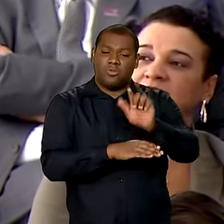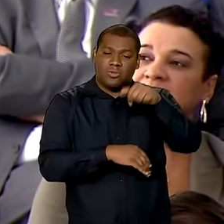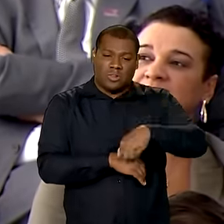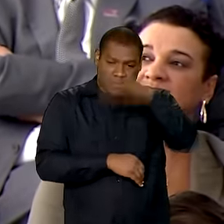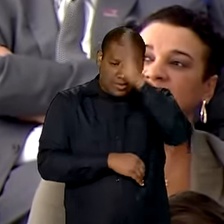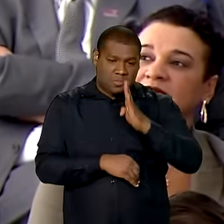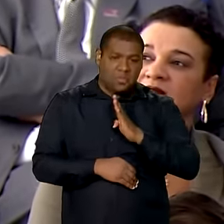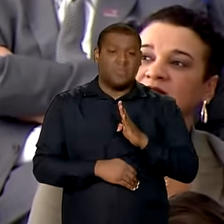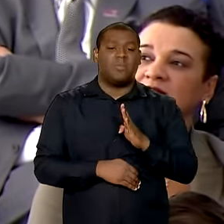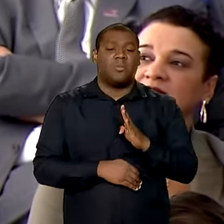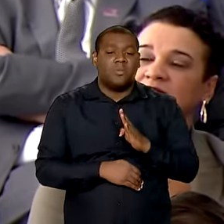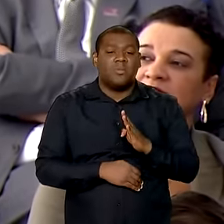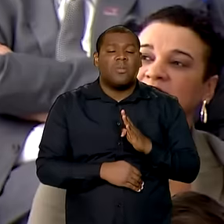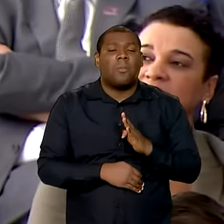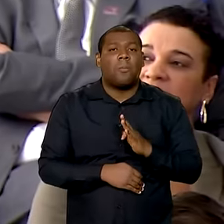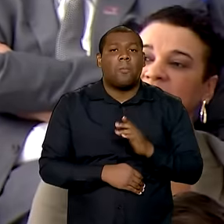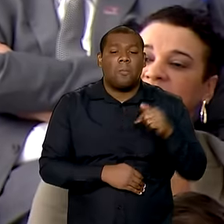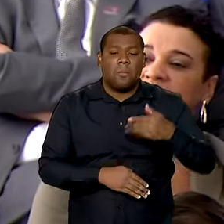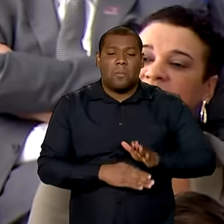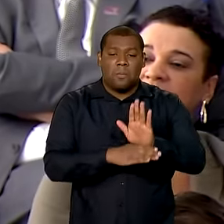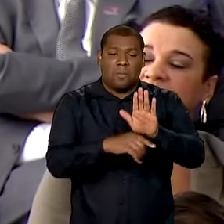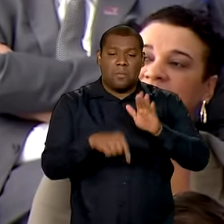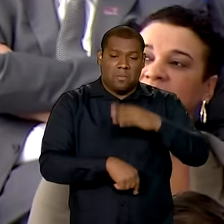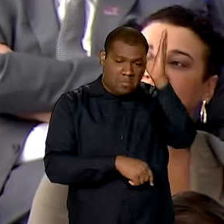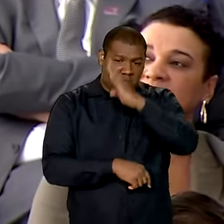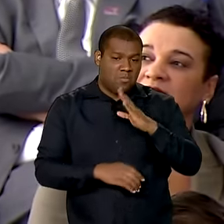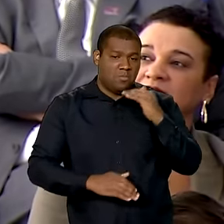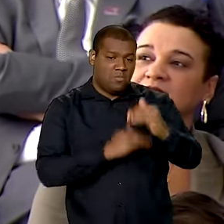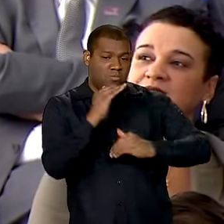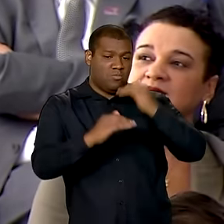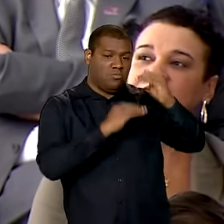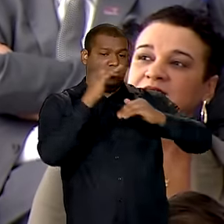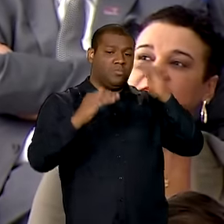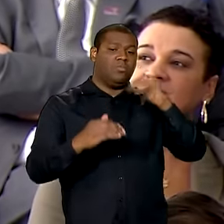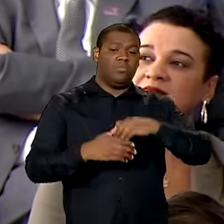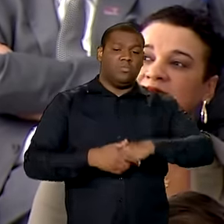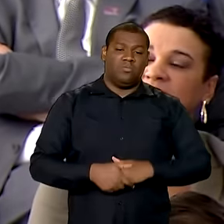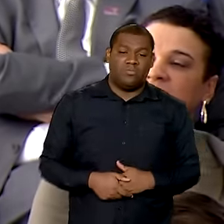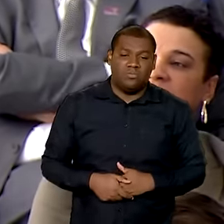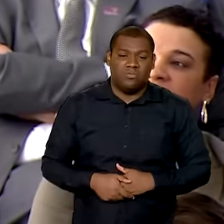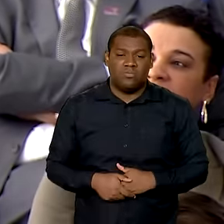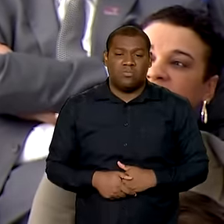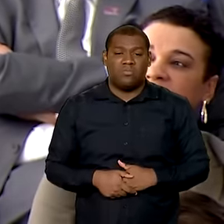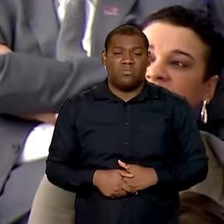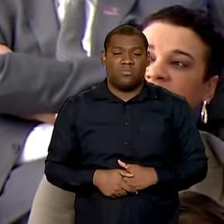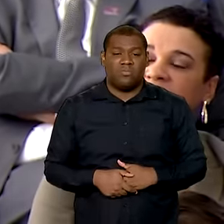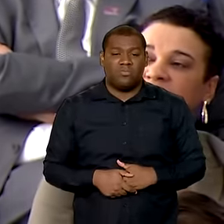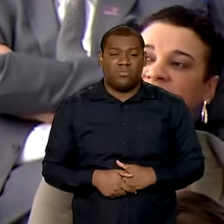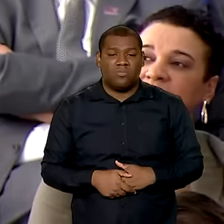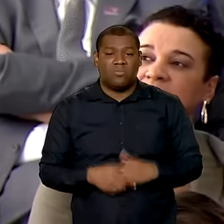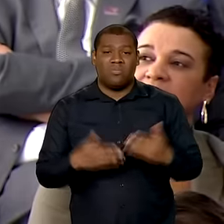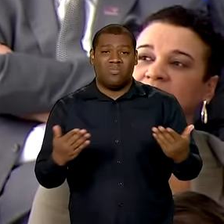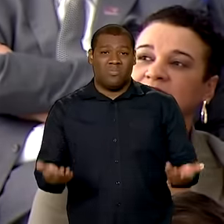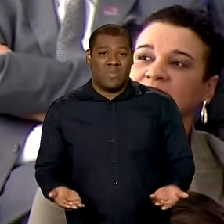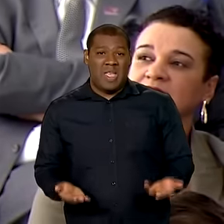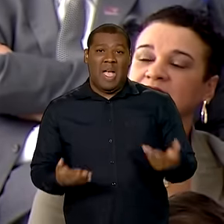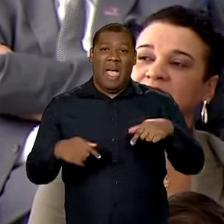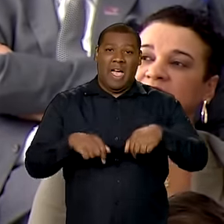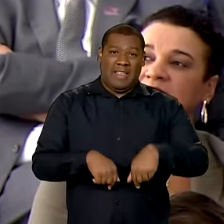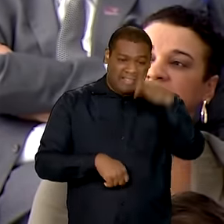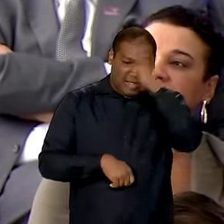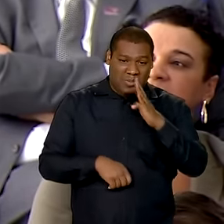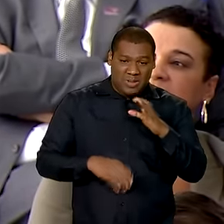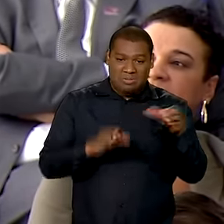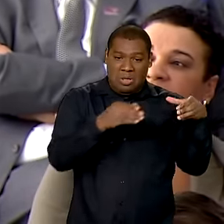num país definitivamente desenvolvido. A gente não quer um país de gente muito rica e gente muito pobre.